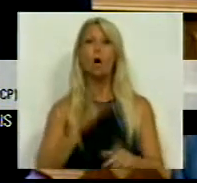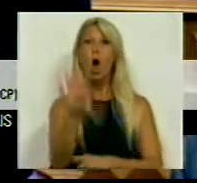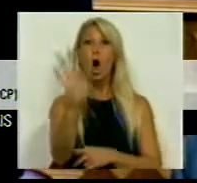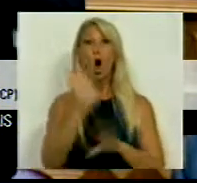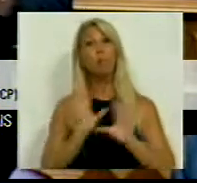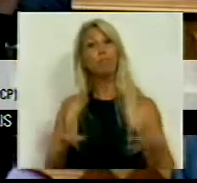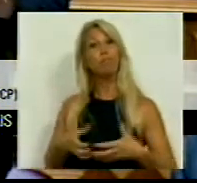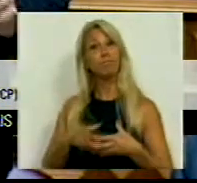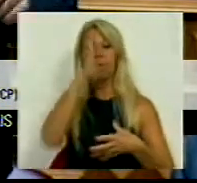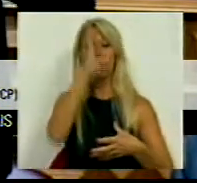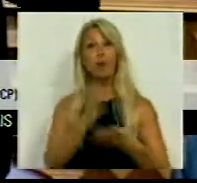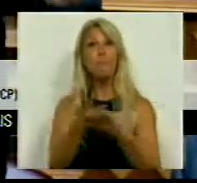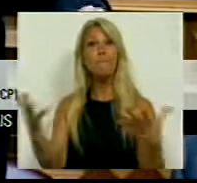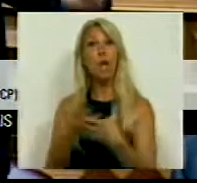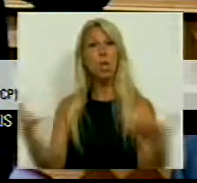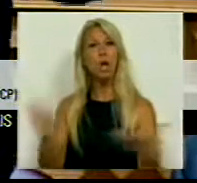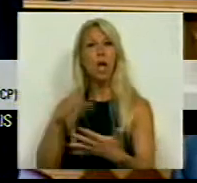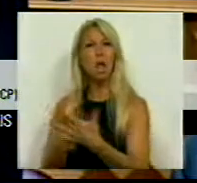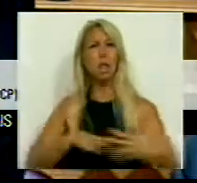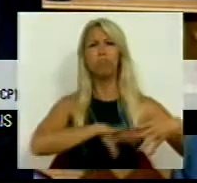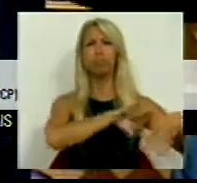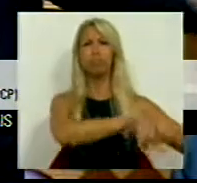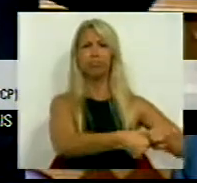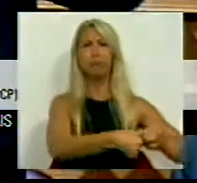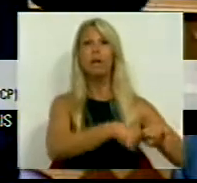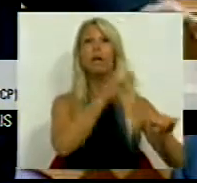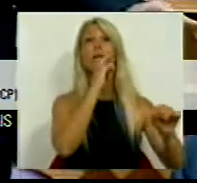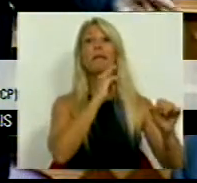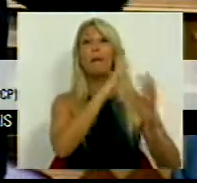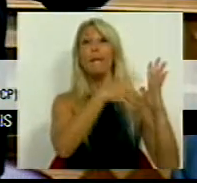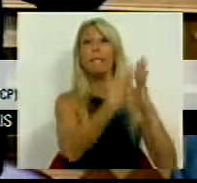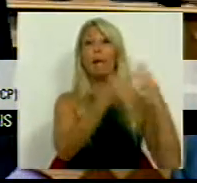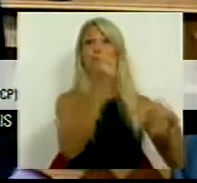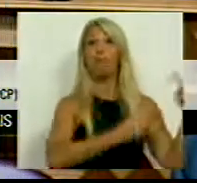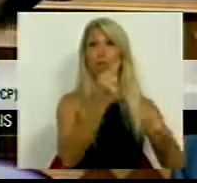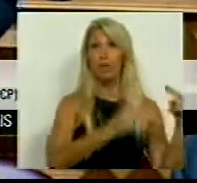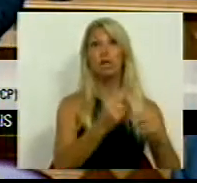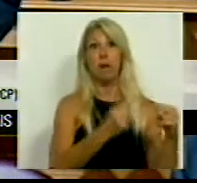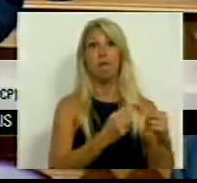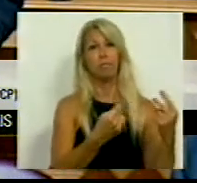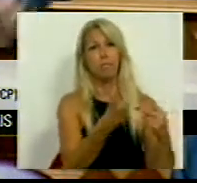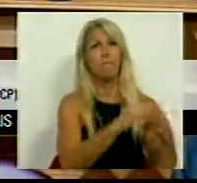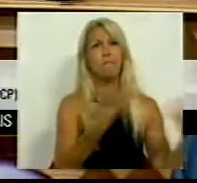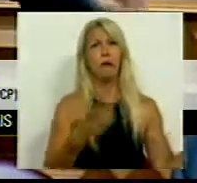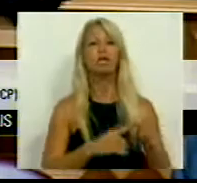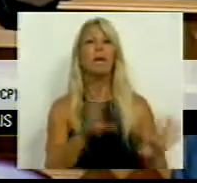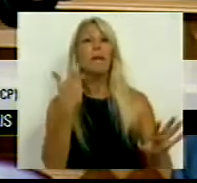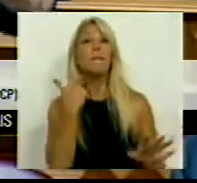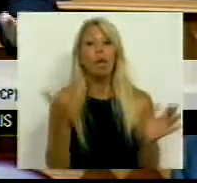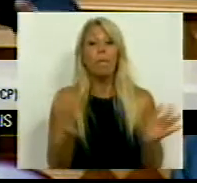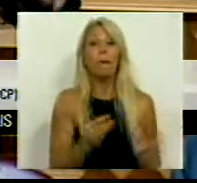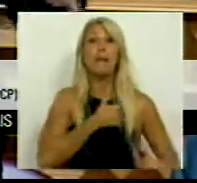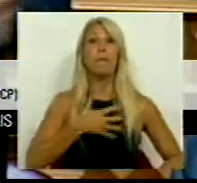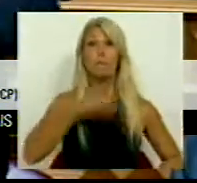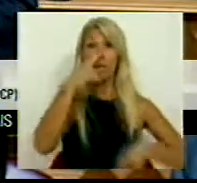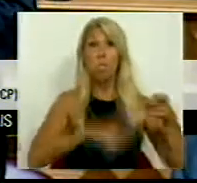com que o governo e a maioria estão a esmagar no plano fiscal e não só as micro, pequenas e médias empresas, o povo português